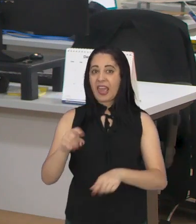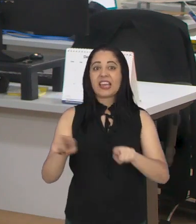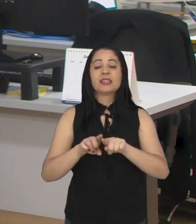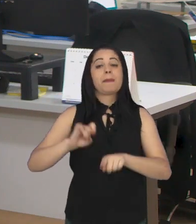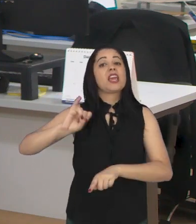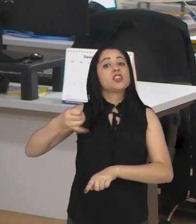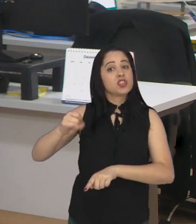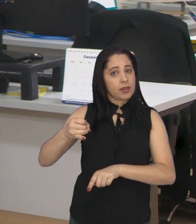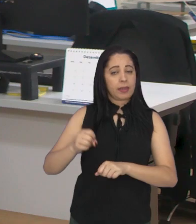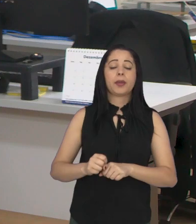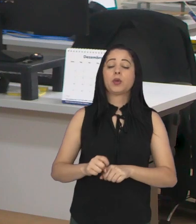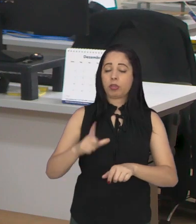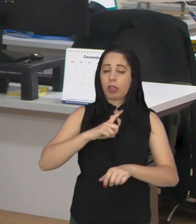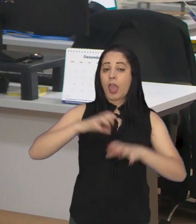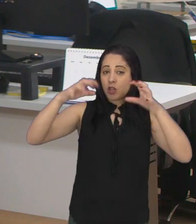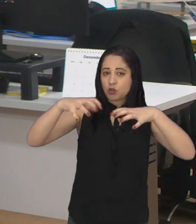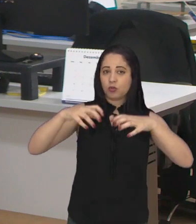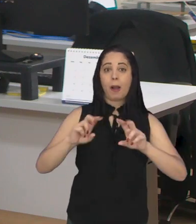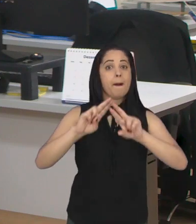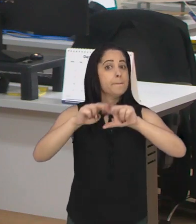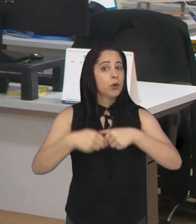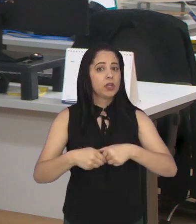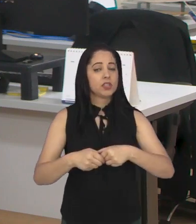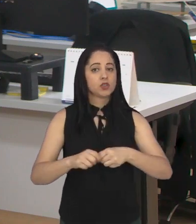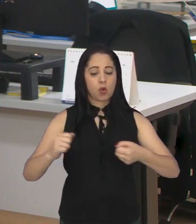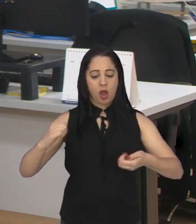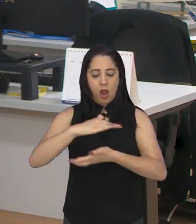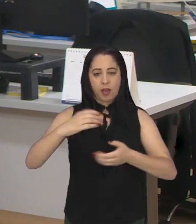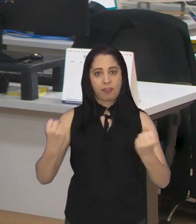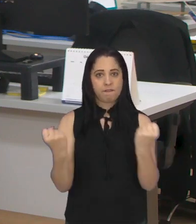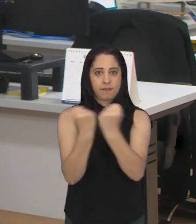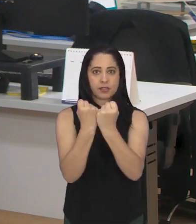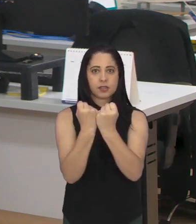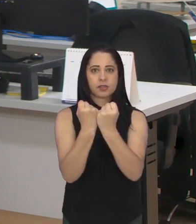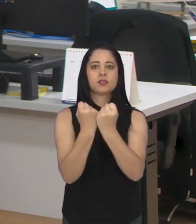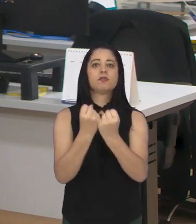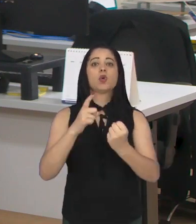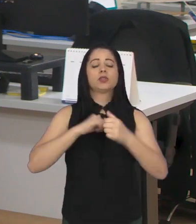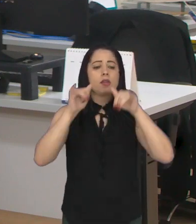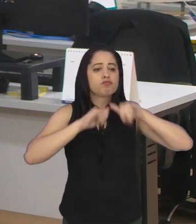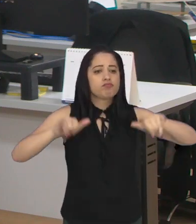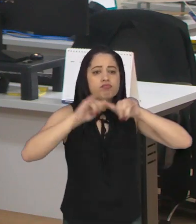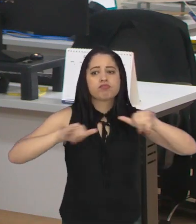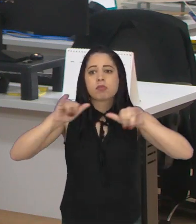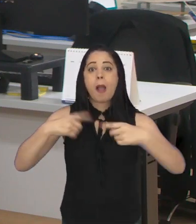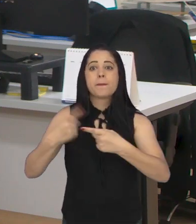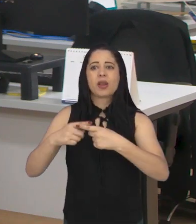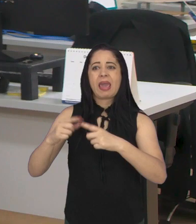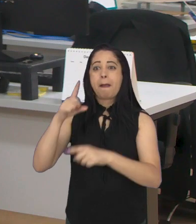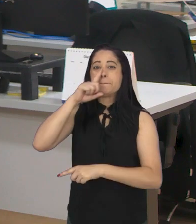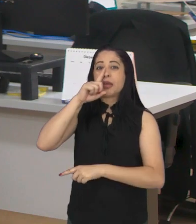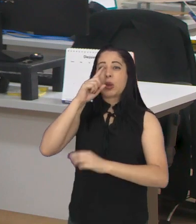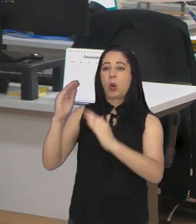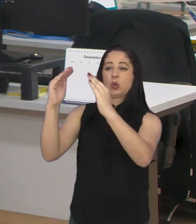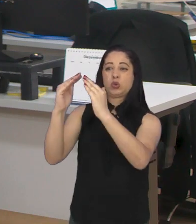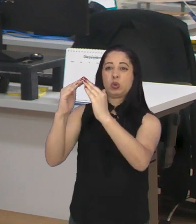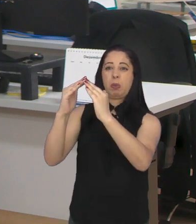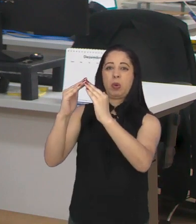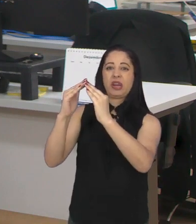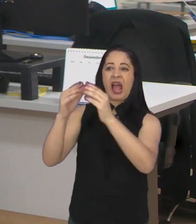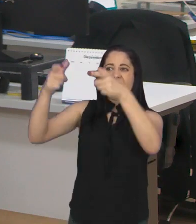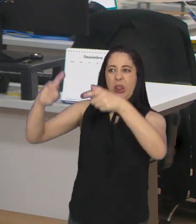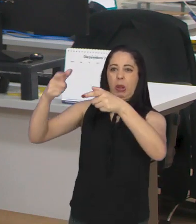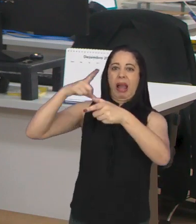meses do ano, a Defesa Civil realiza uma ação para orientar os moradores sobre os perigos de morar em áreas de risco. O trabalho pautado na